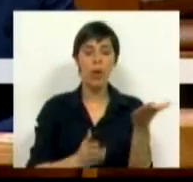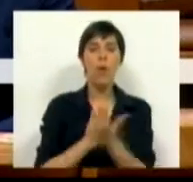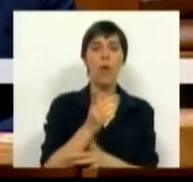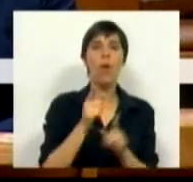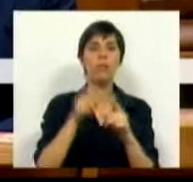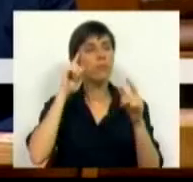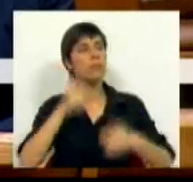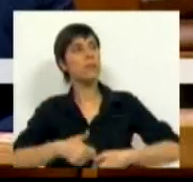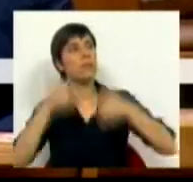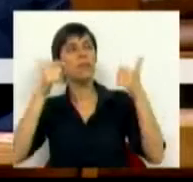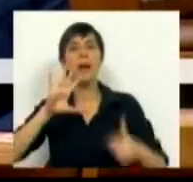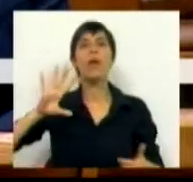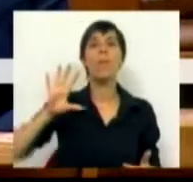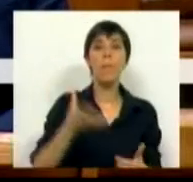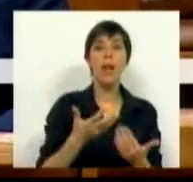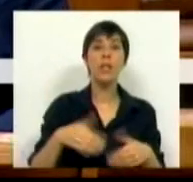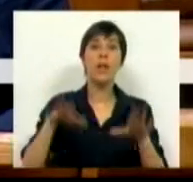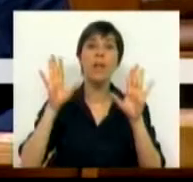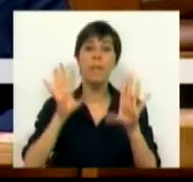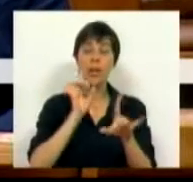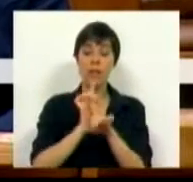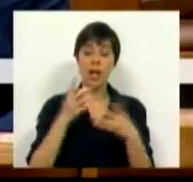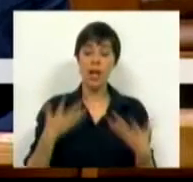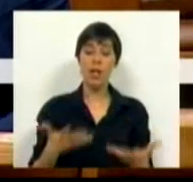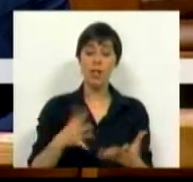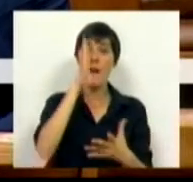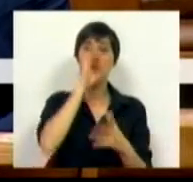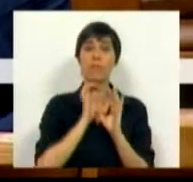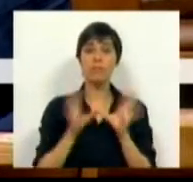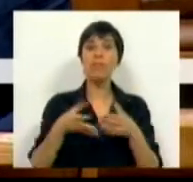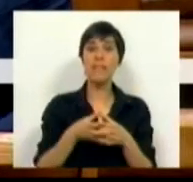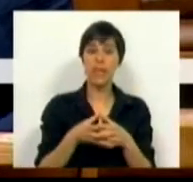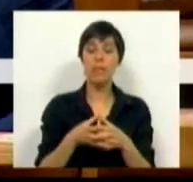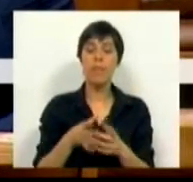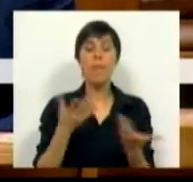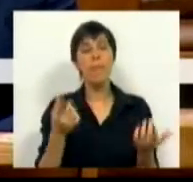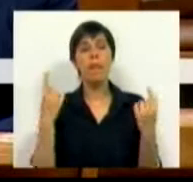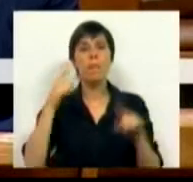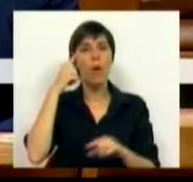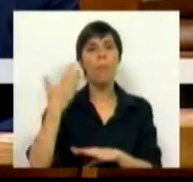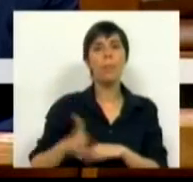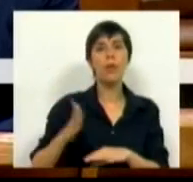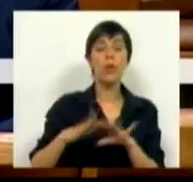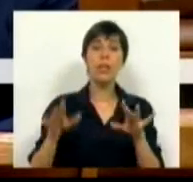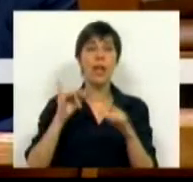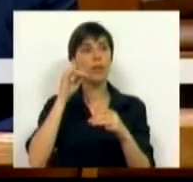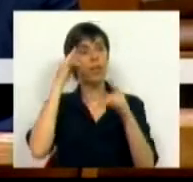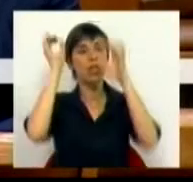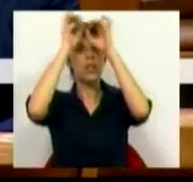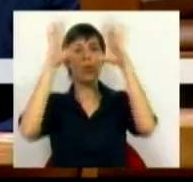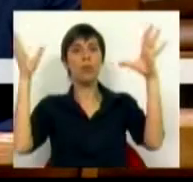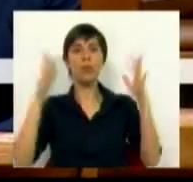a ser um desígnio do país. Mas a atual equipa governativa, por mero preconceito ideológico,